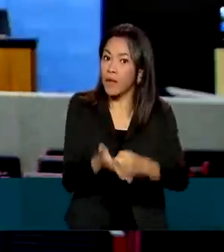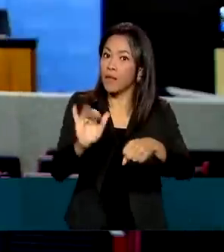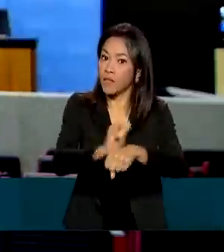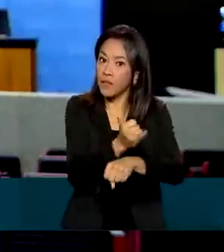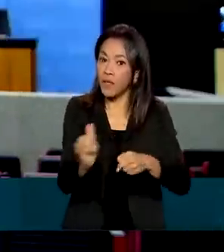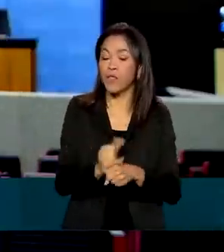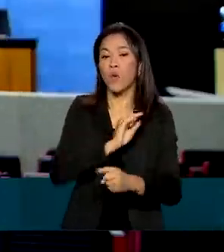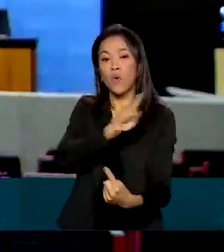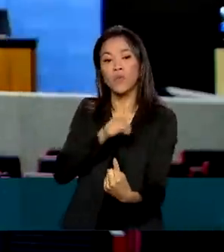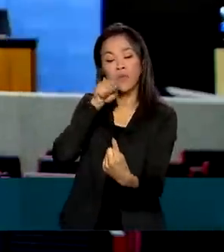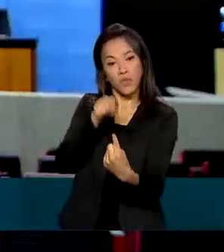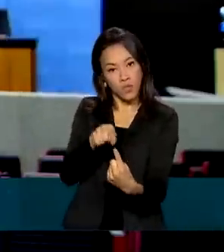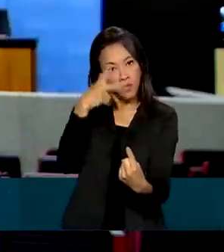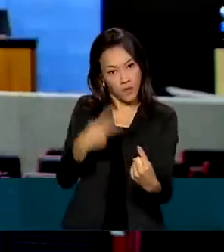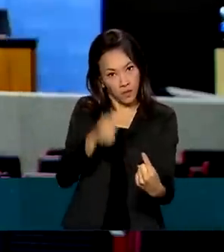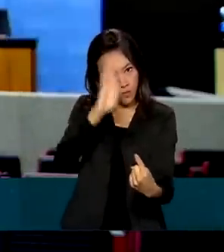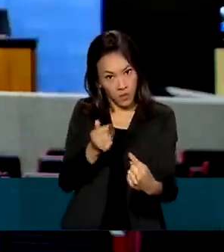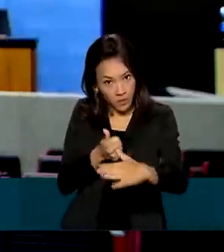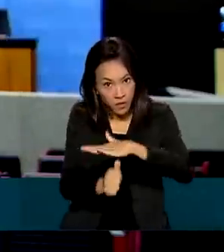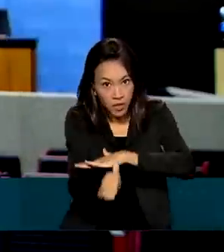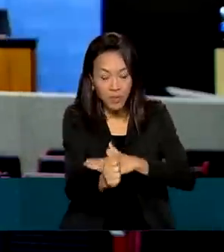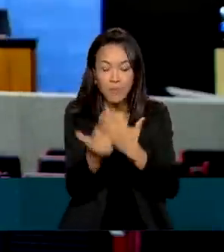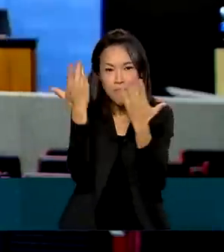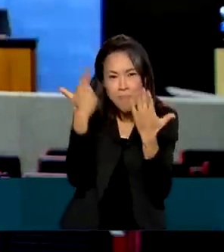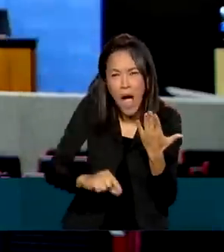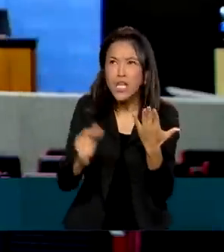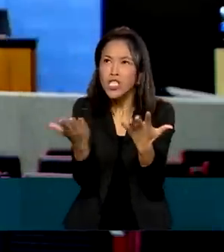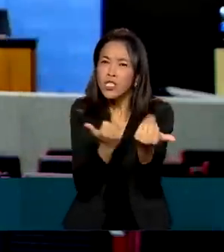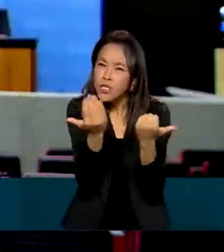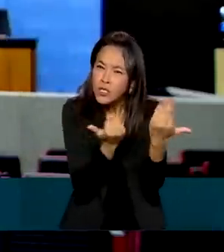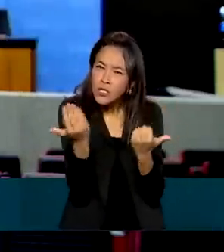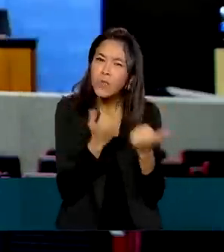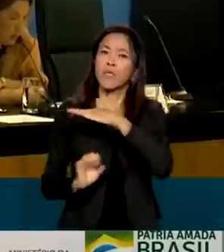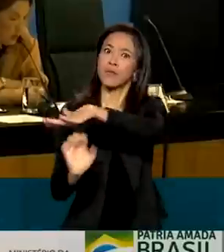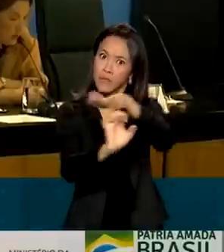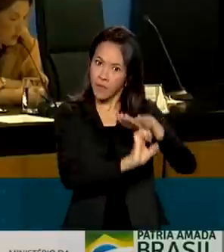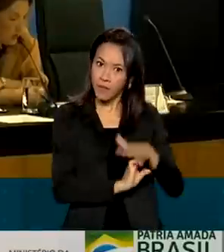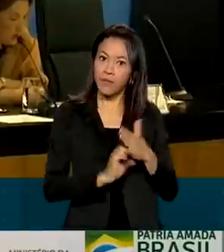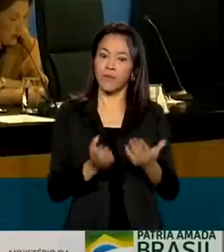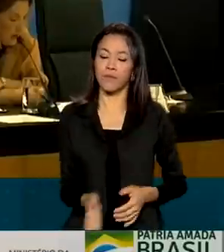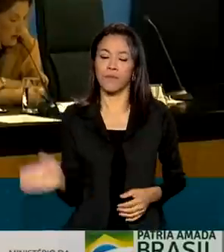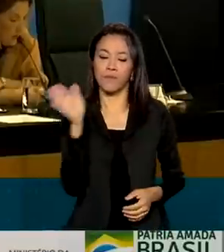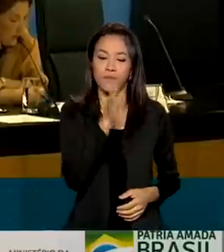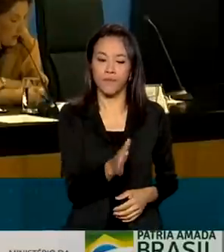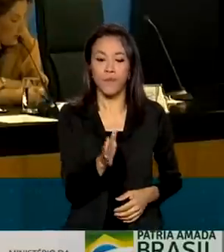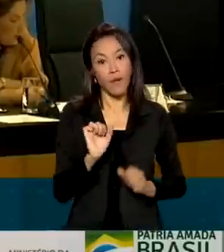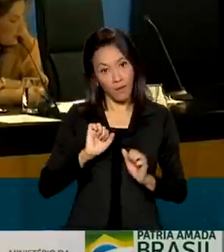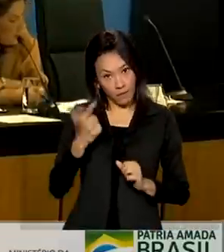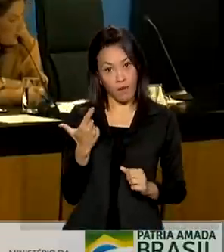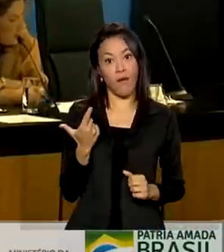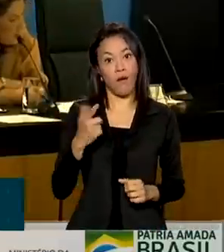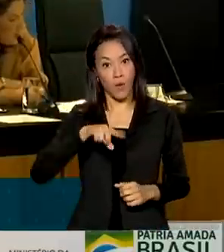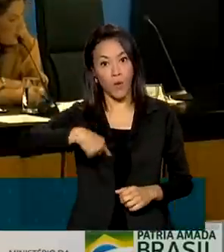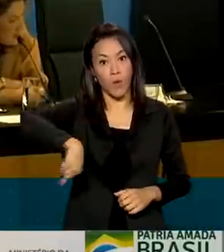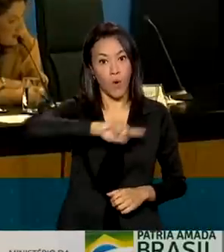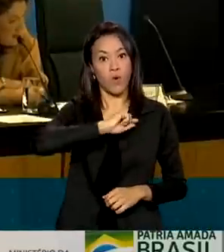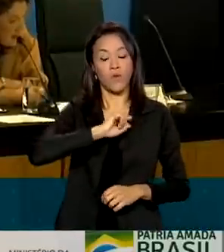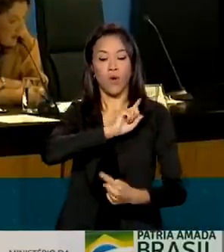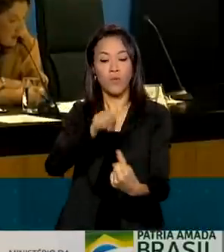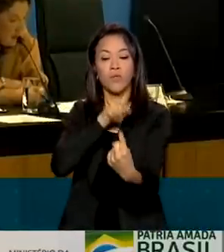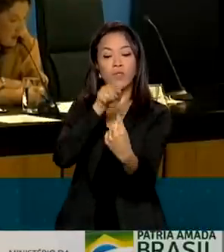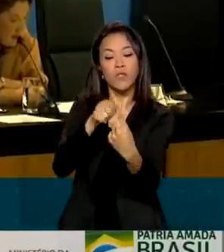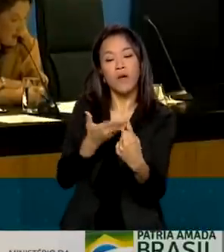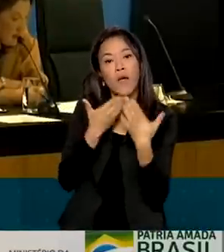investimentos no Brasil ainda mais atrativos para o setor privado. Nosso objetivo é, claro, melhorar a oferta de serviços